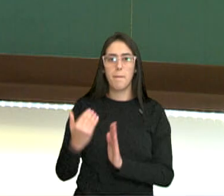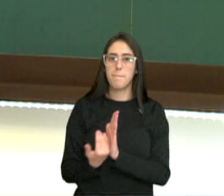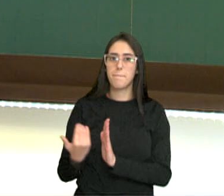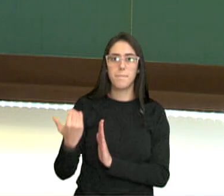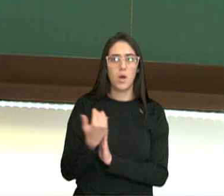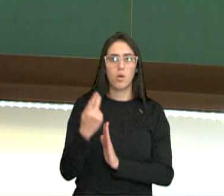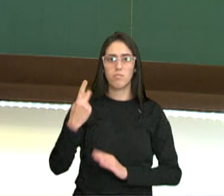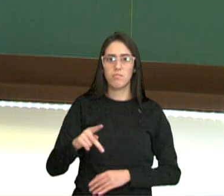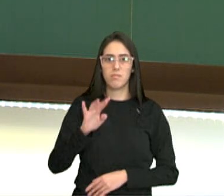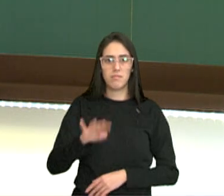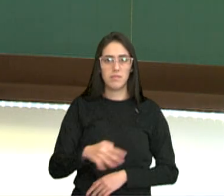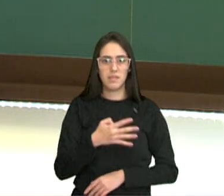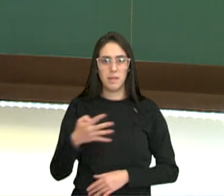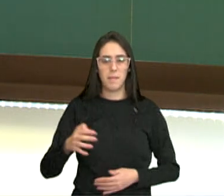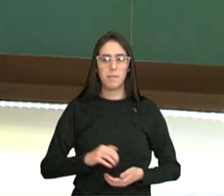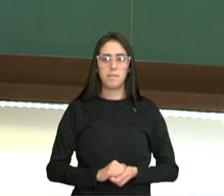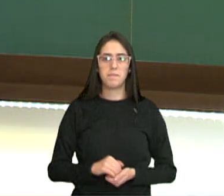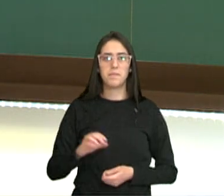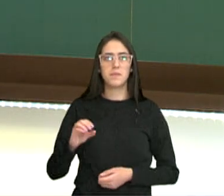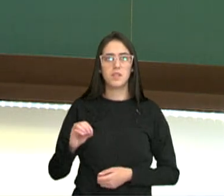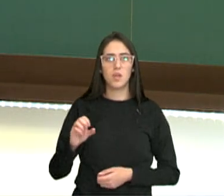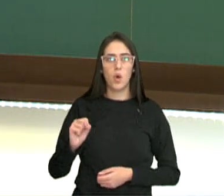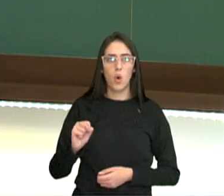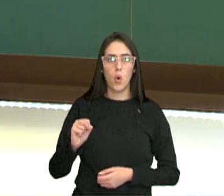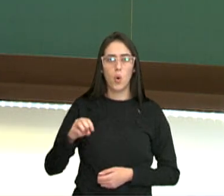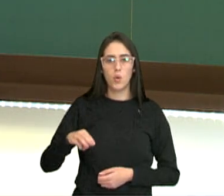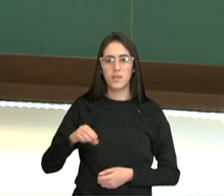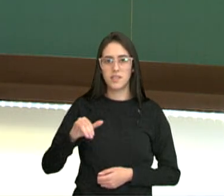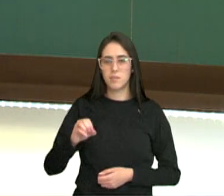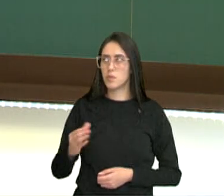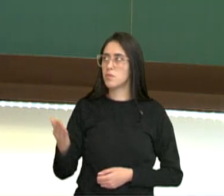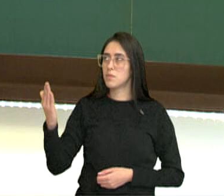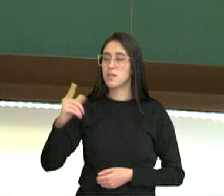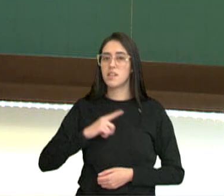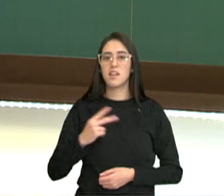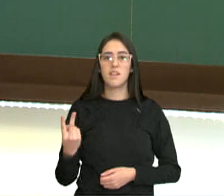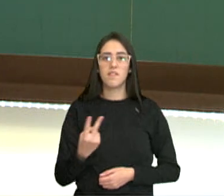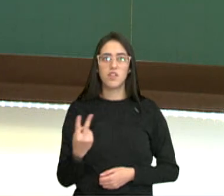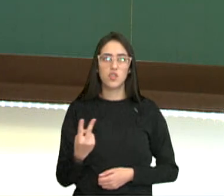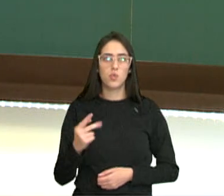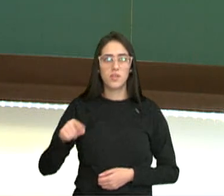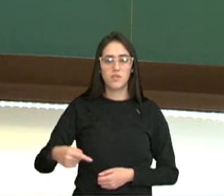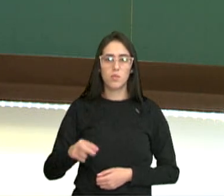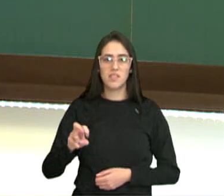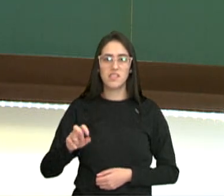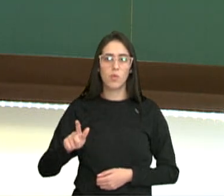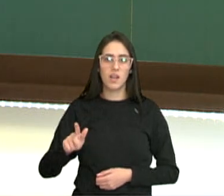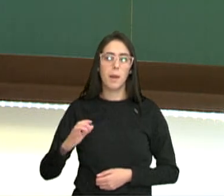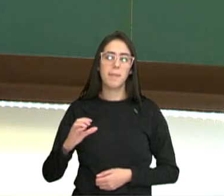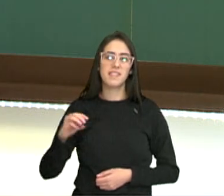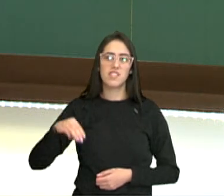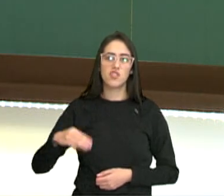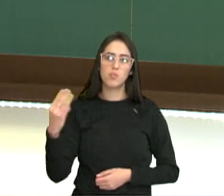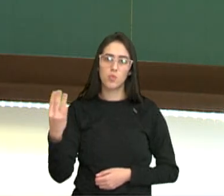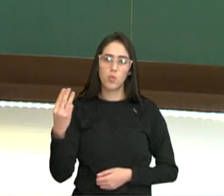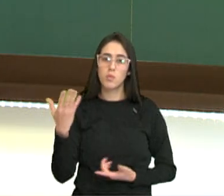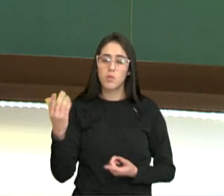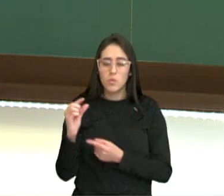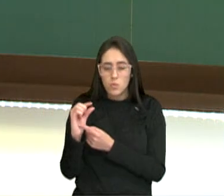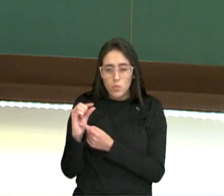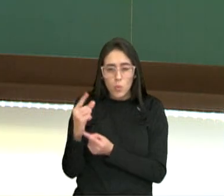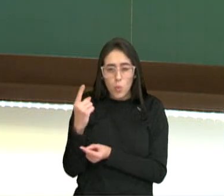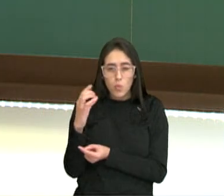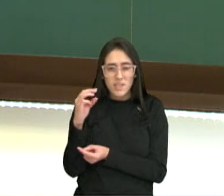tabela. O ósimo, então, tem 22,5 gramas por centímetros cúbicos, ou seja, um cubinho de um